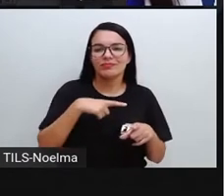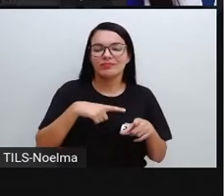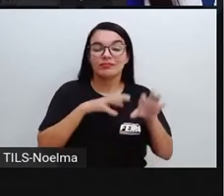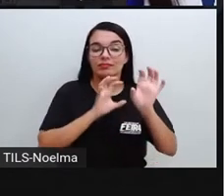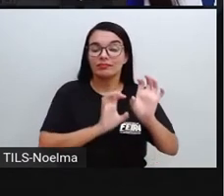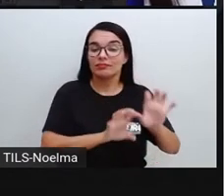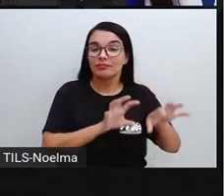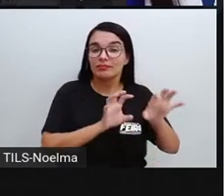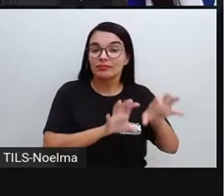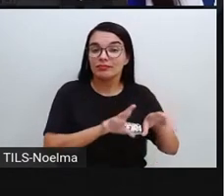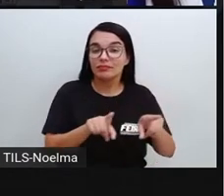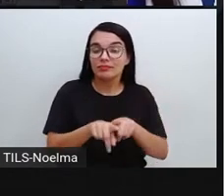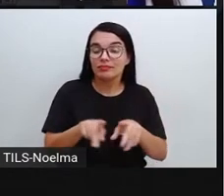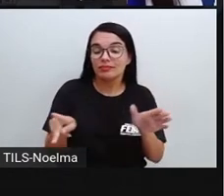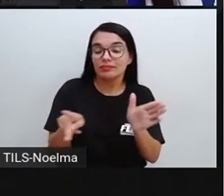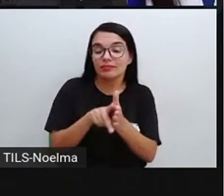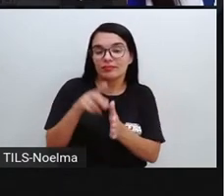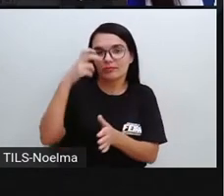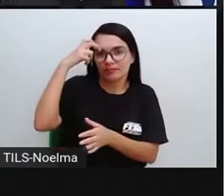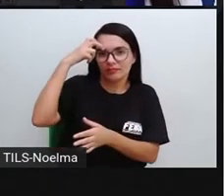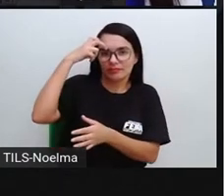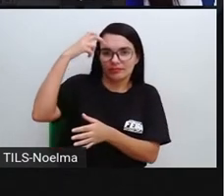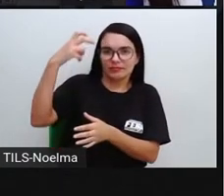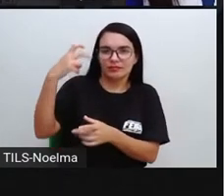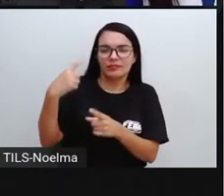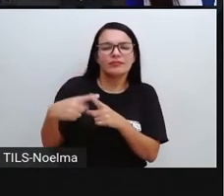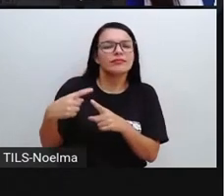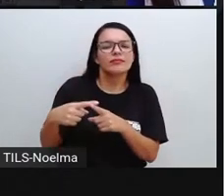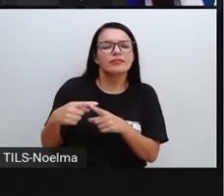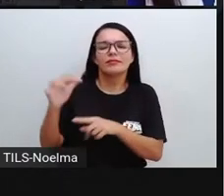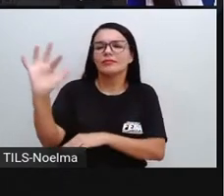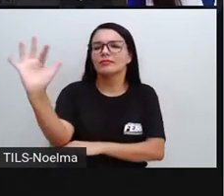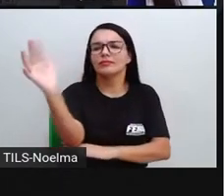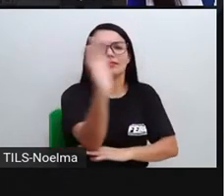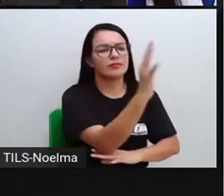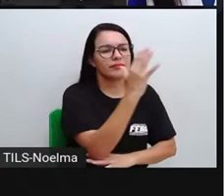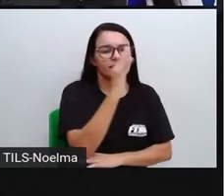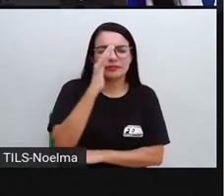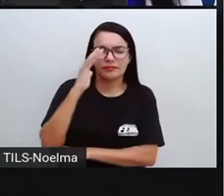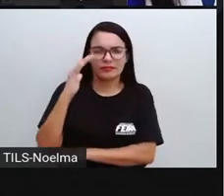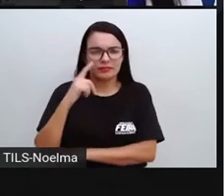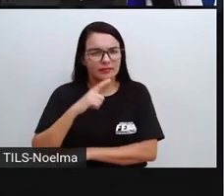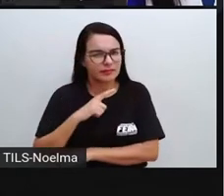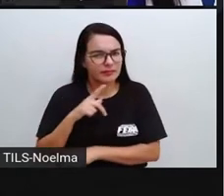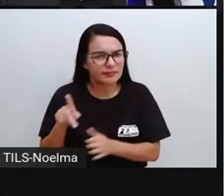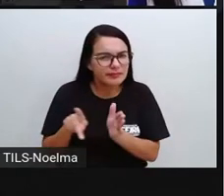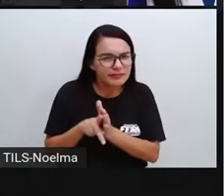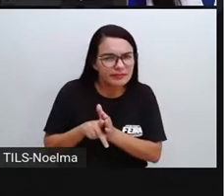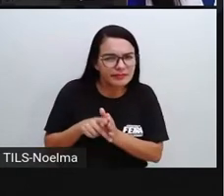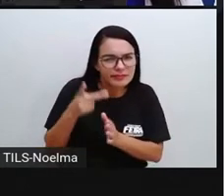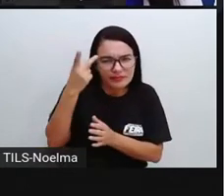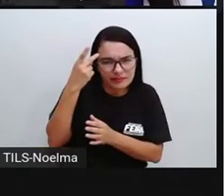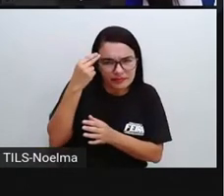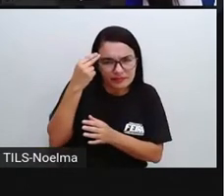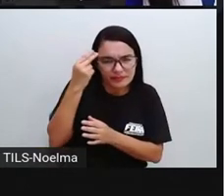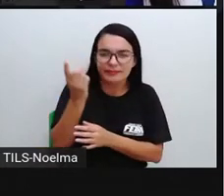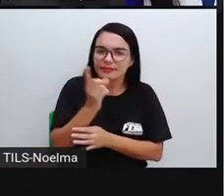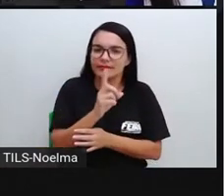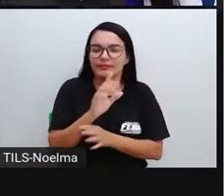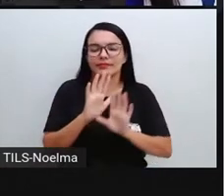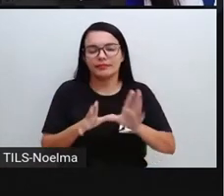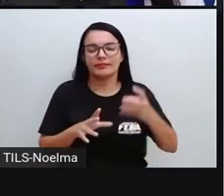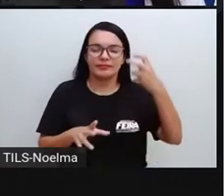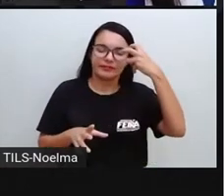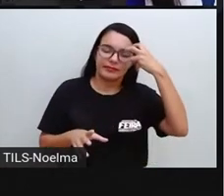aspectos culturais. A gente sabe que as próprias plantações não é mais uma paisagem natural, é uma paisagem cultural,